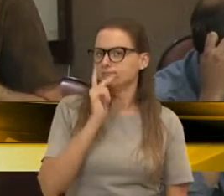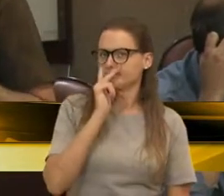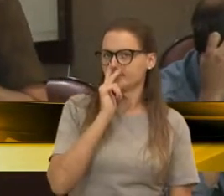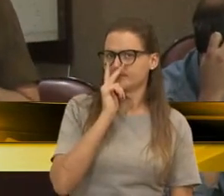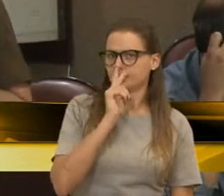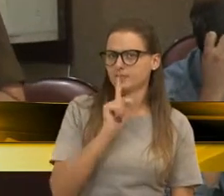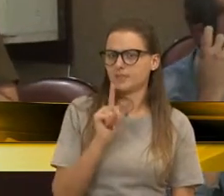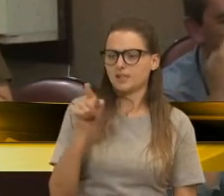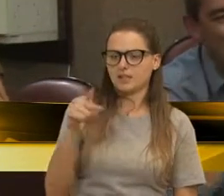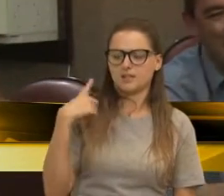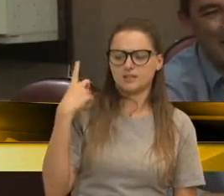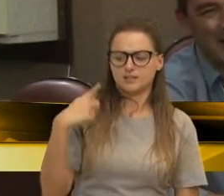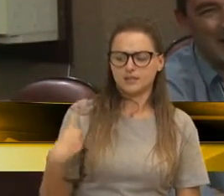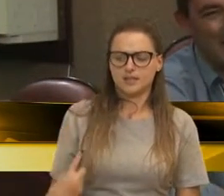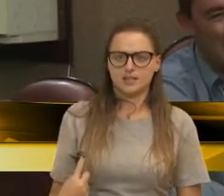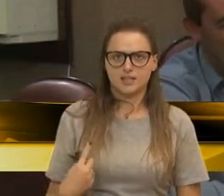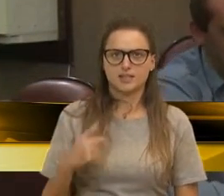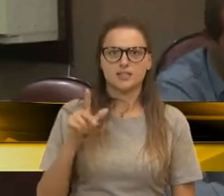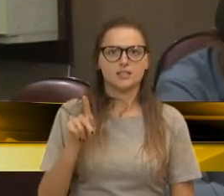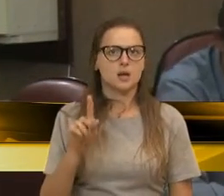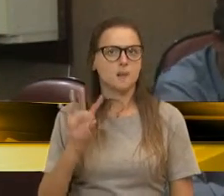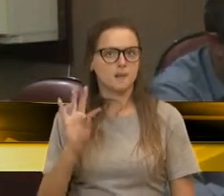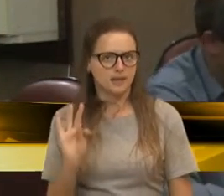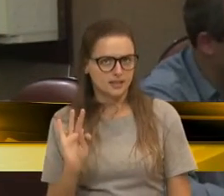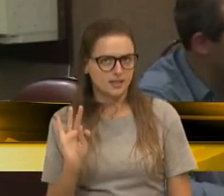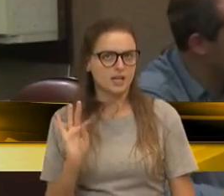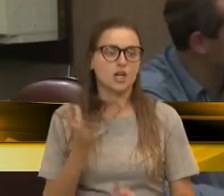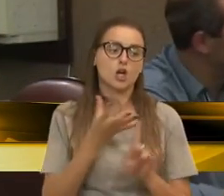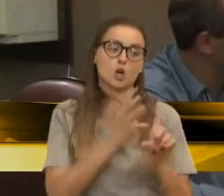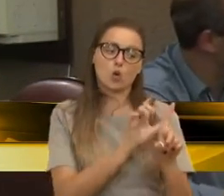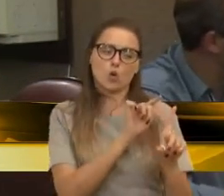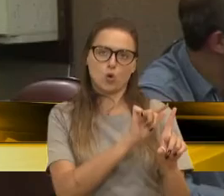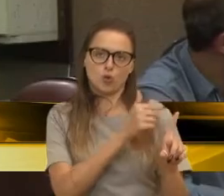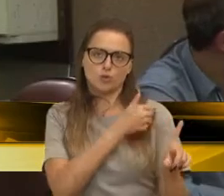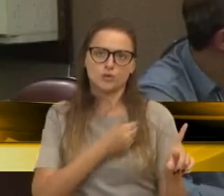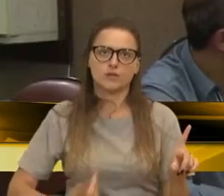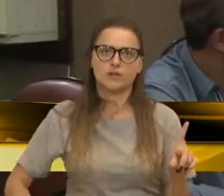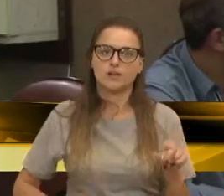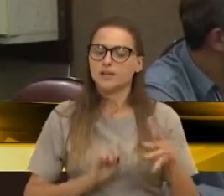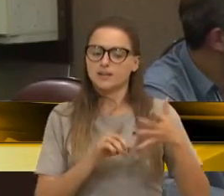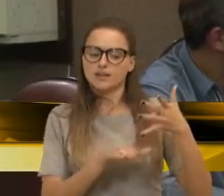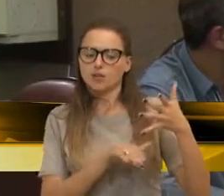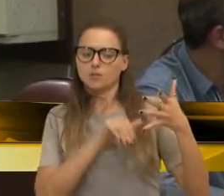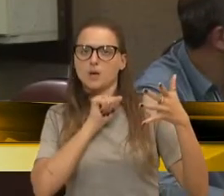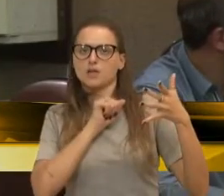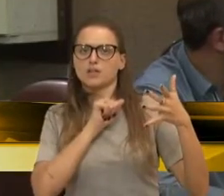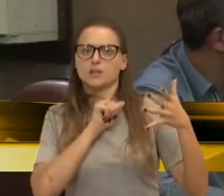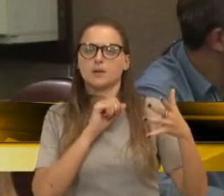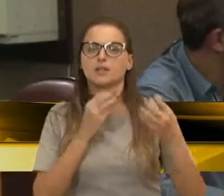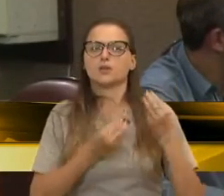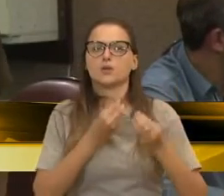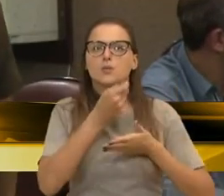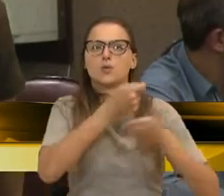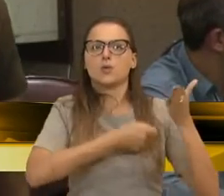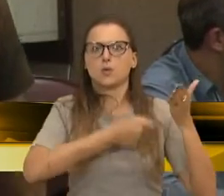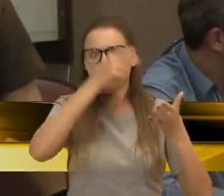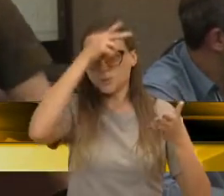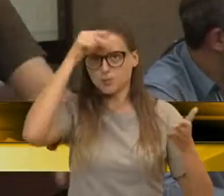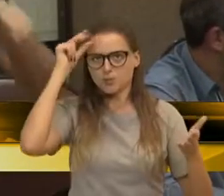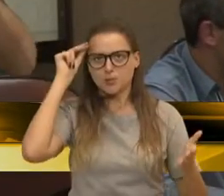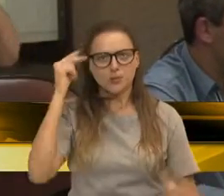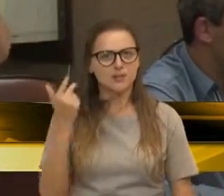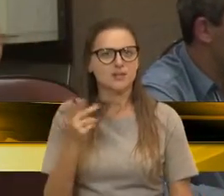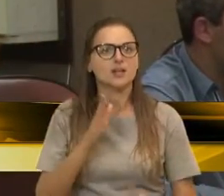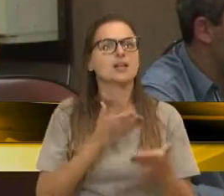Denise, pessoa ser do PT, ser oposição, ser chamada, não ser chamada como concurso, concursada,